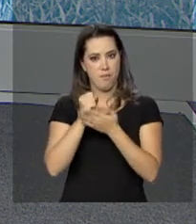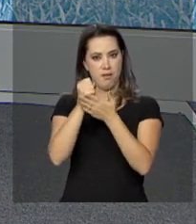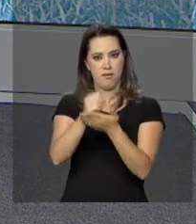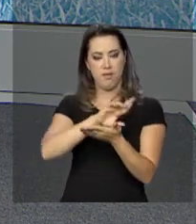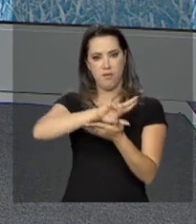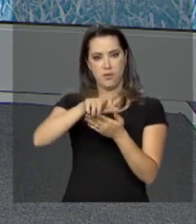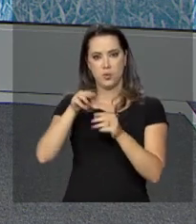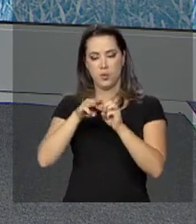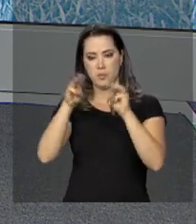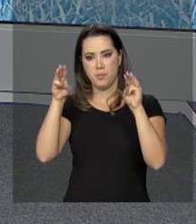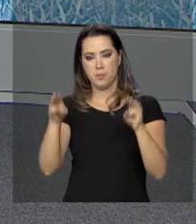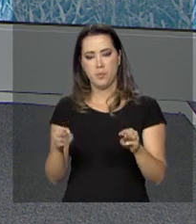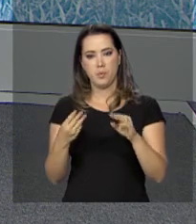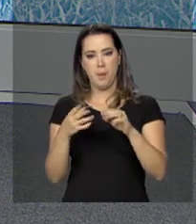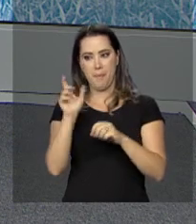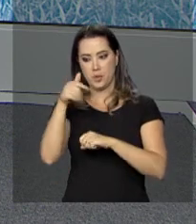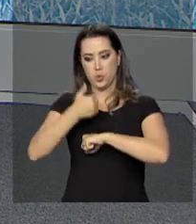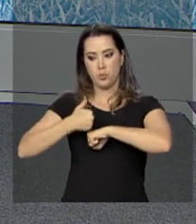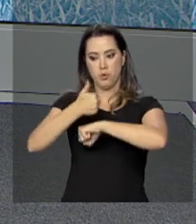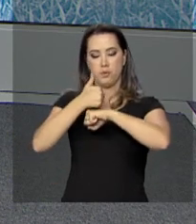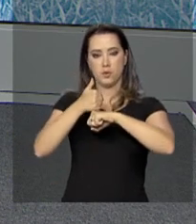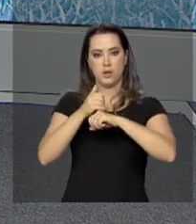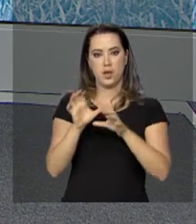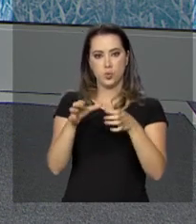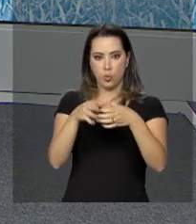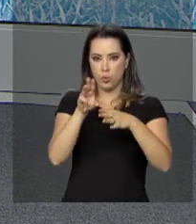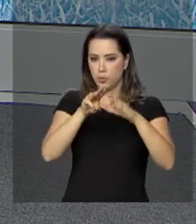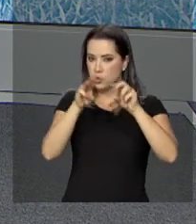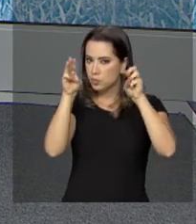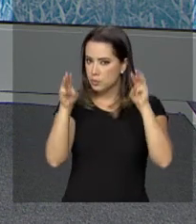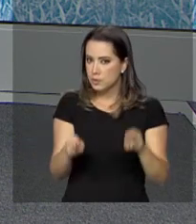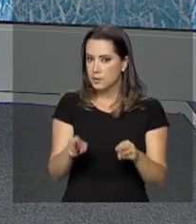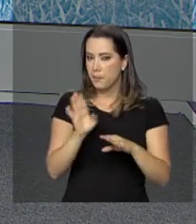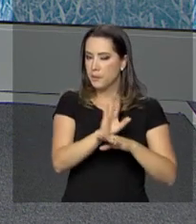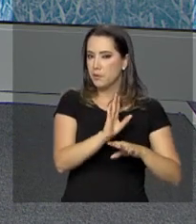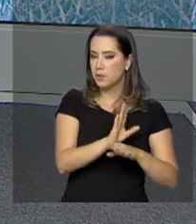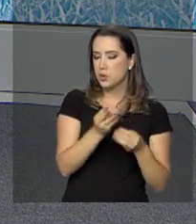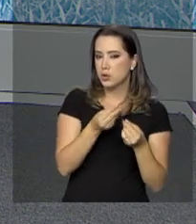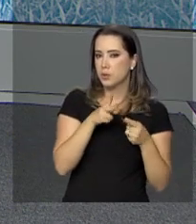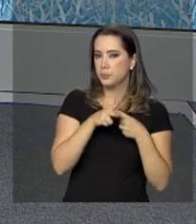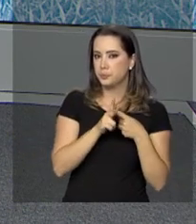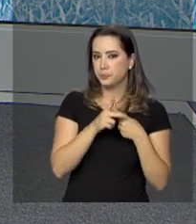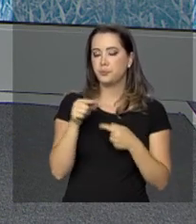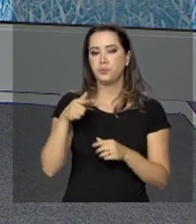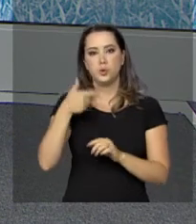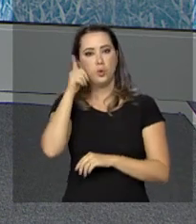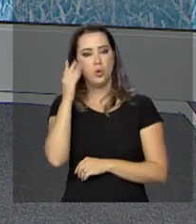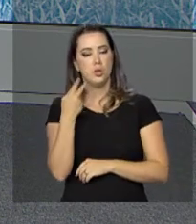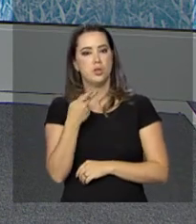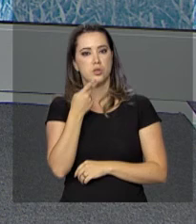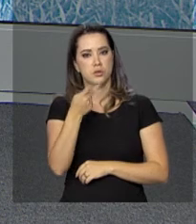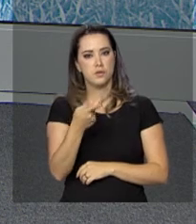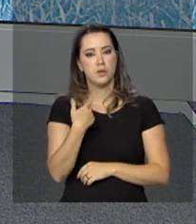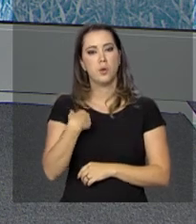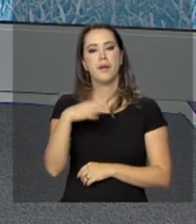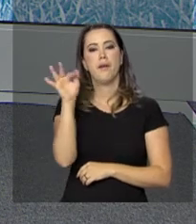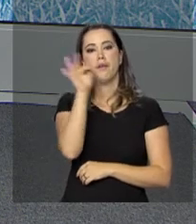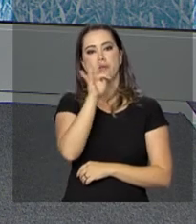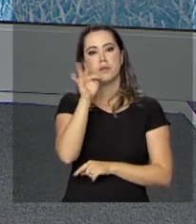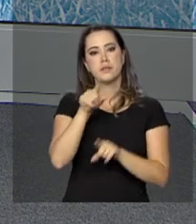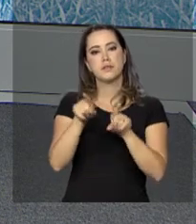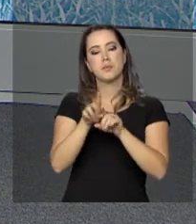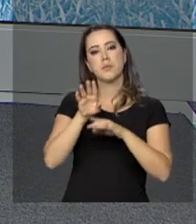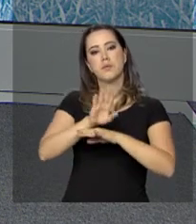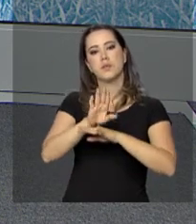apoiar o Brasil na reconstrução do prédio histórico. Ontem, a gente contou aqui no Repórter NBR que o governo da França também vai